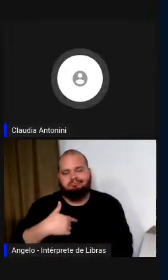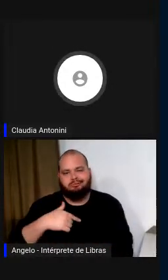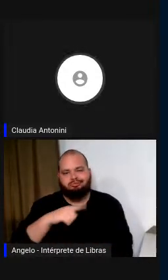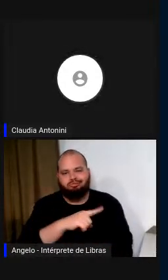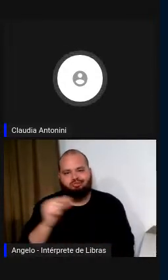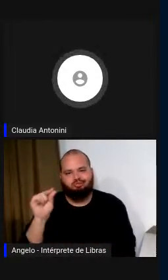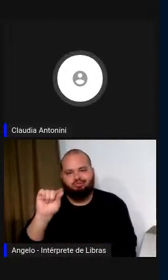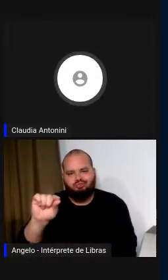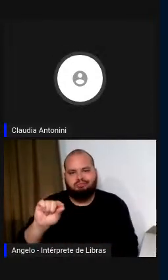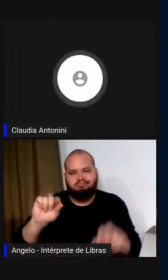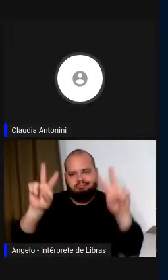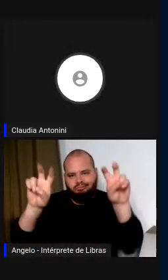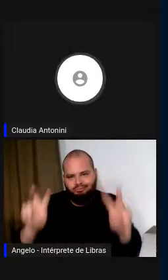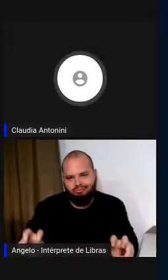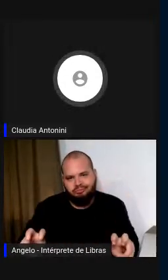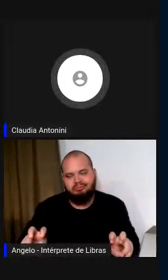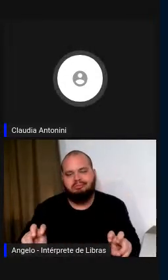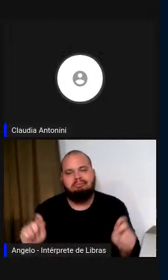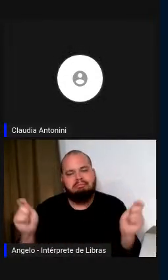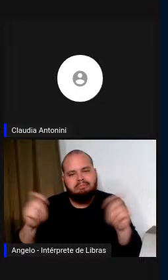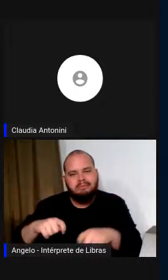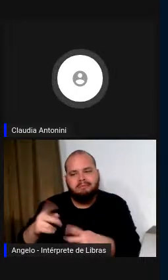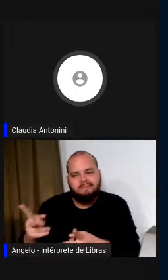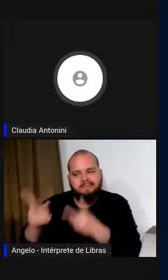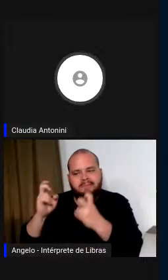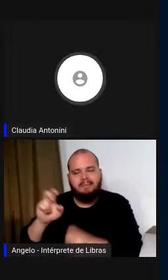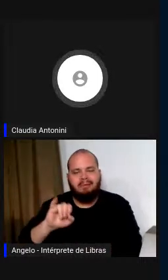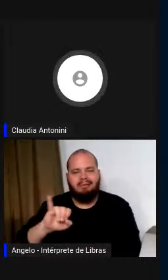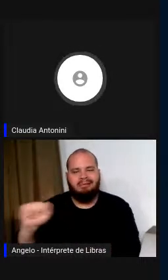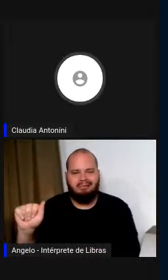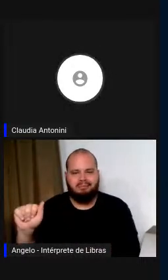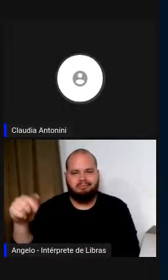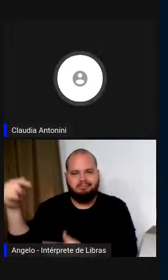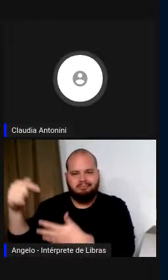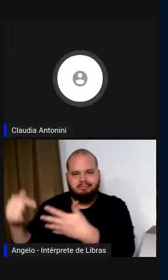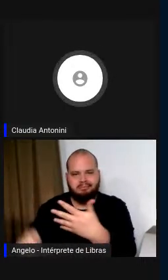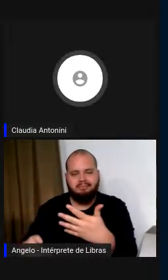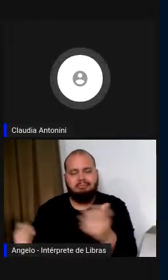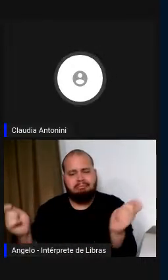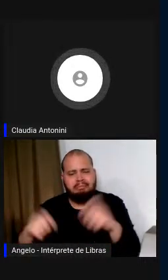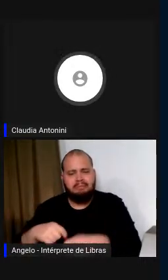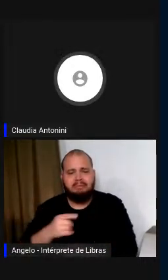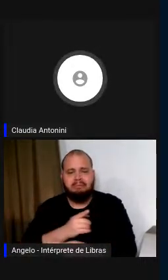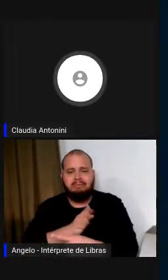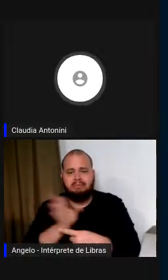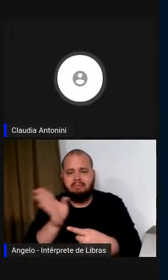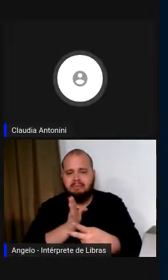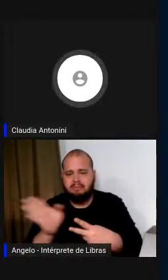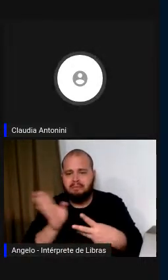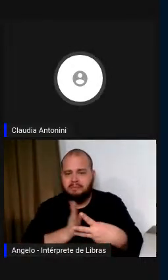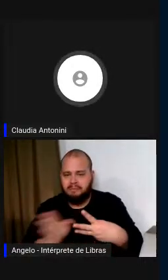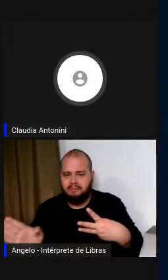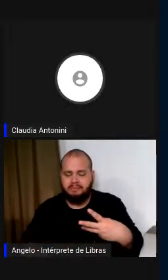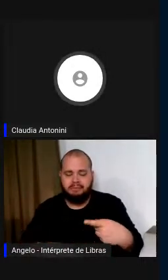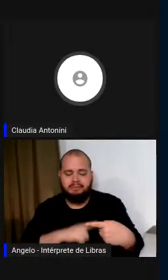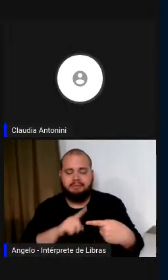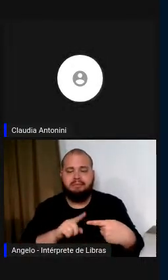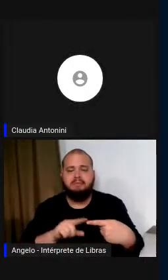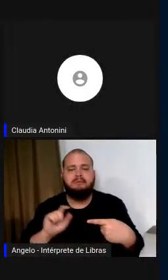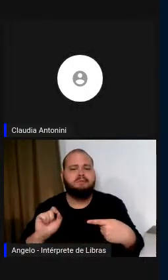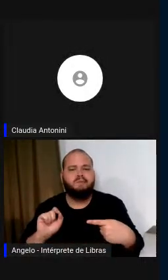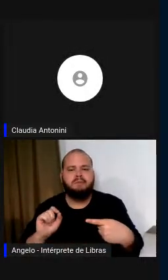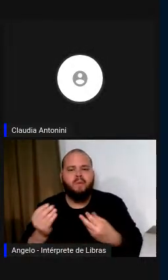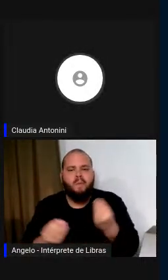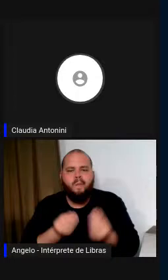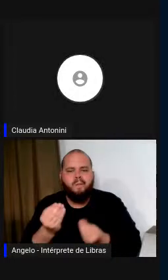ver a inteligência artificial em pelo menos três âmbitos, o primeiro é aquele da gestão dos eventos,